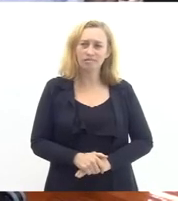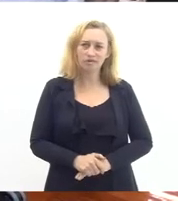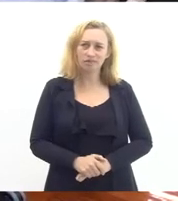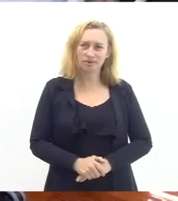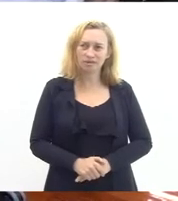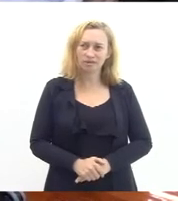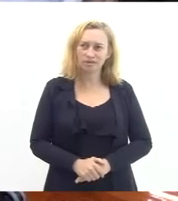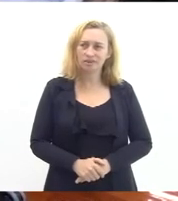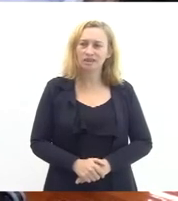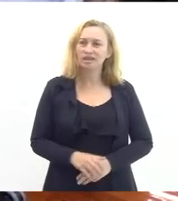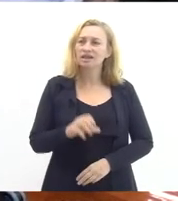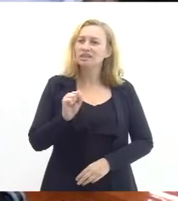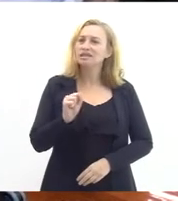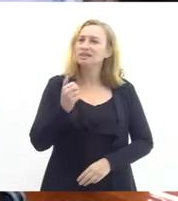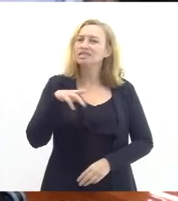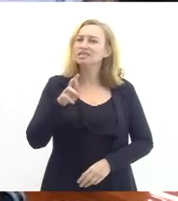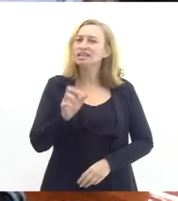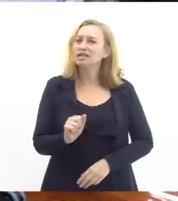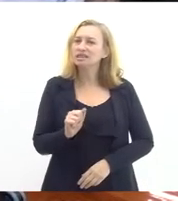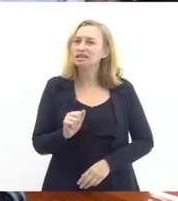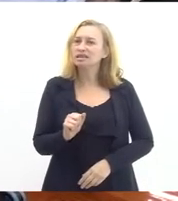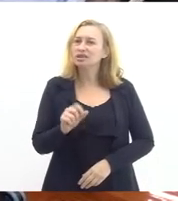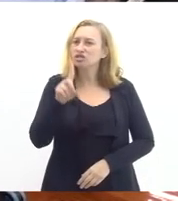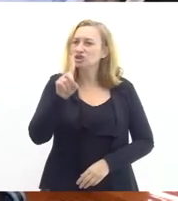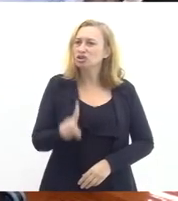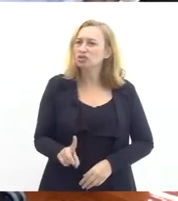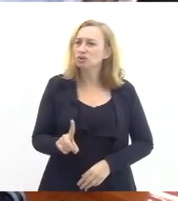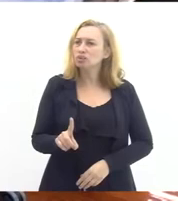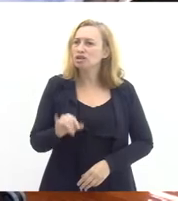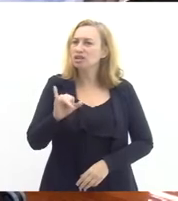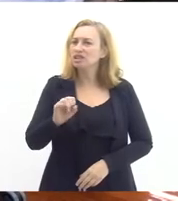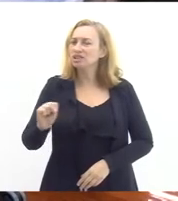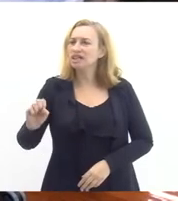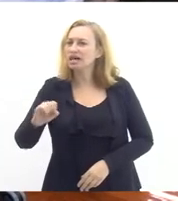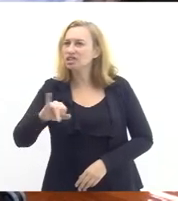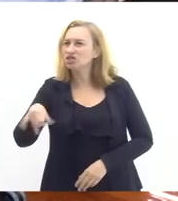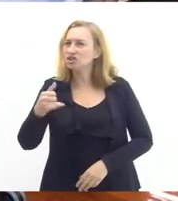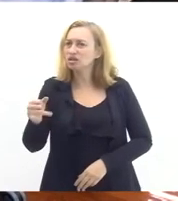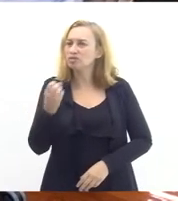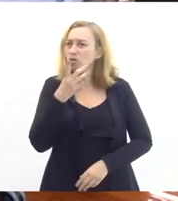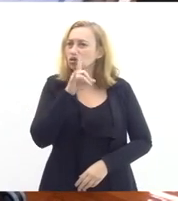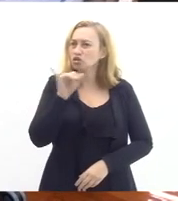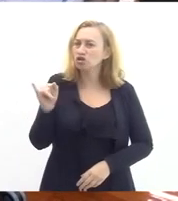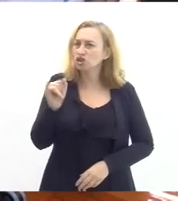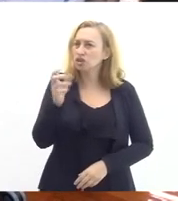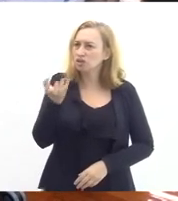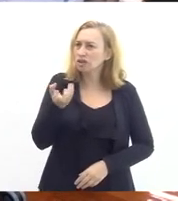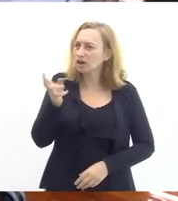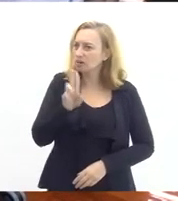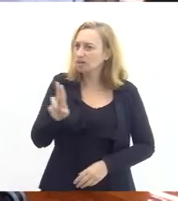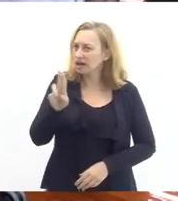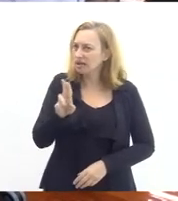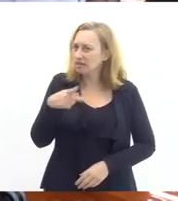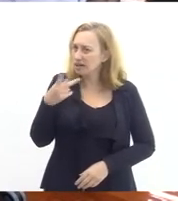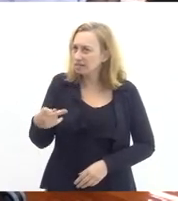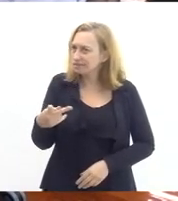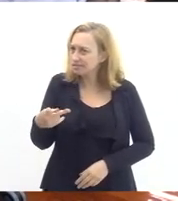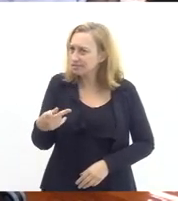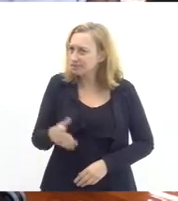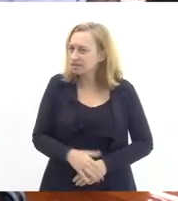ah é a Sandra diretora do exerge bom dia Sandra você quer fazer uso da palavra te peço só